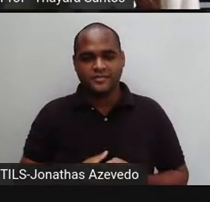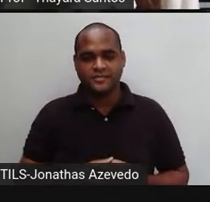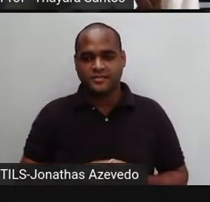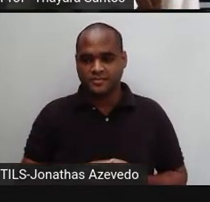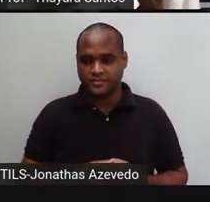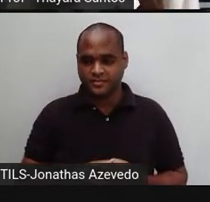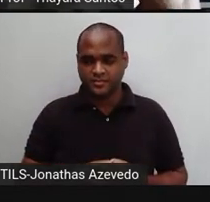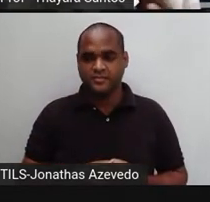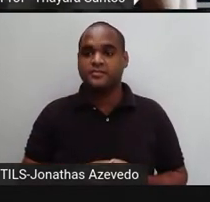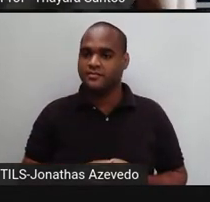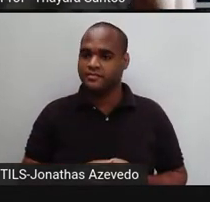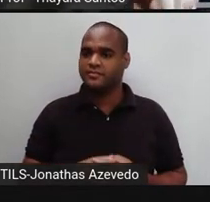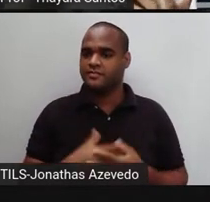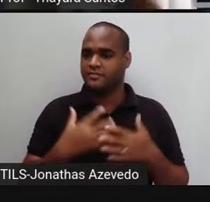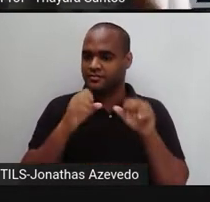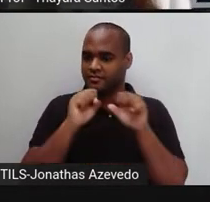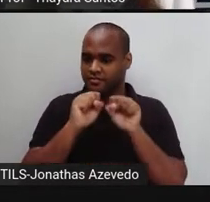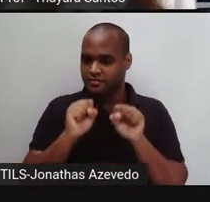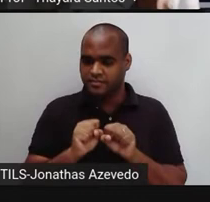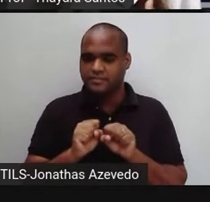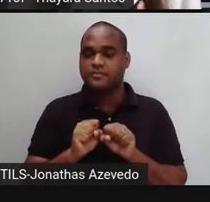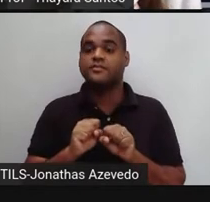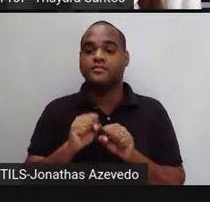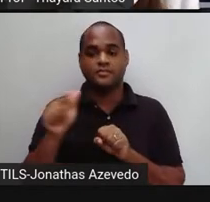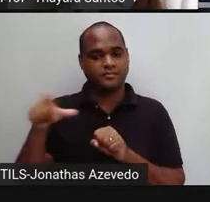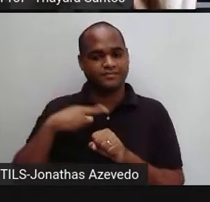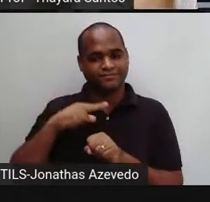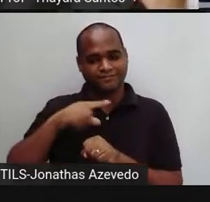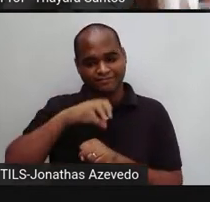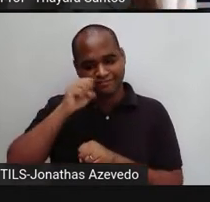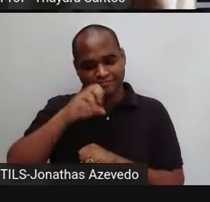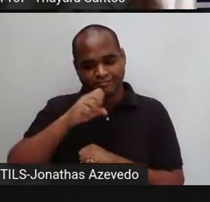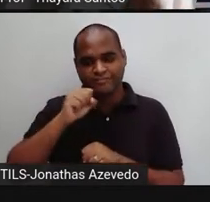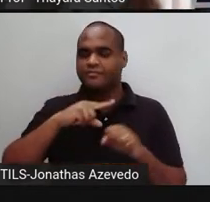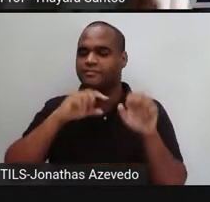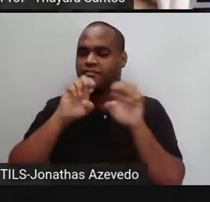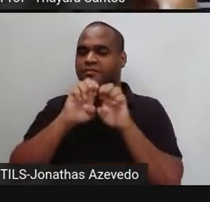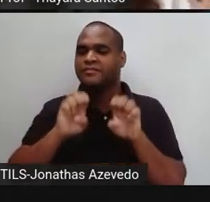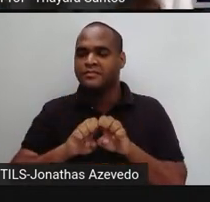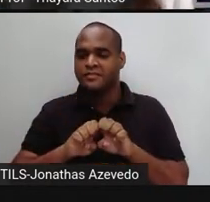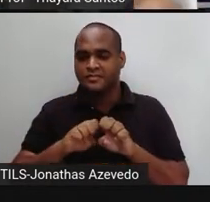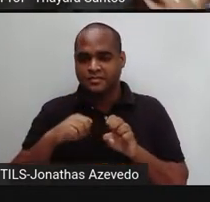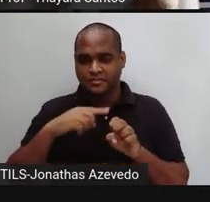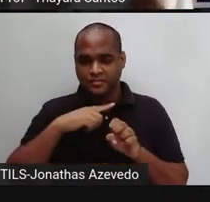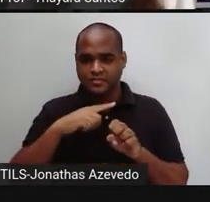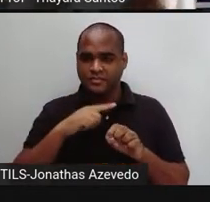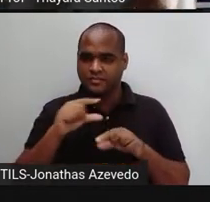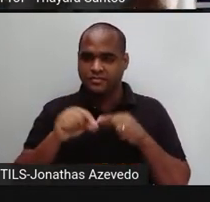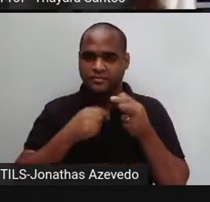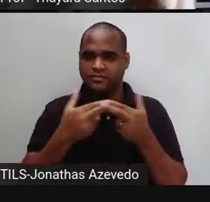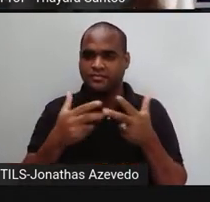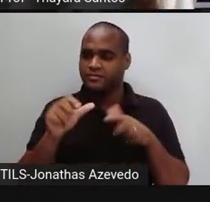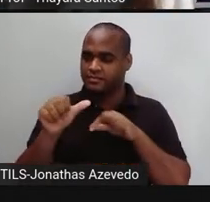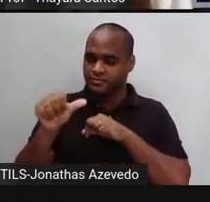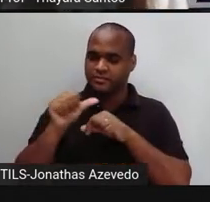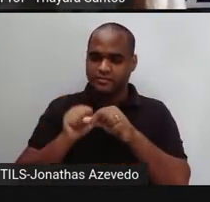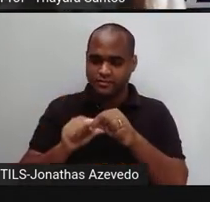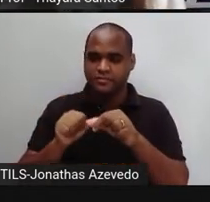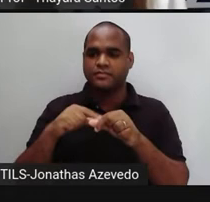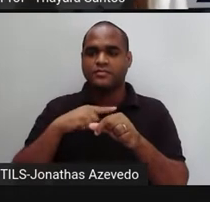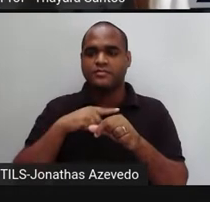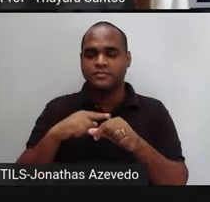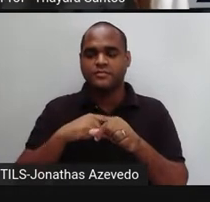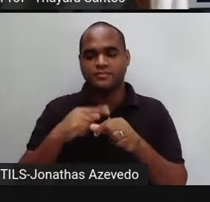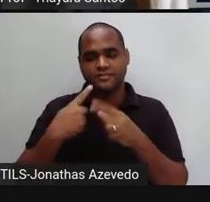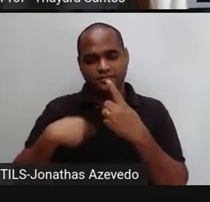Esse nosso sistema respiratório é formado por algumas estruturas e a gente chama isso de trato respiratório. Então a